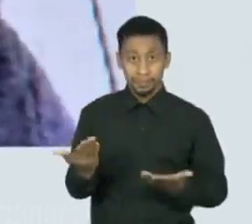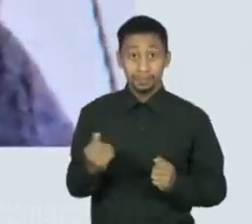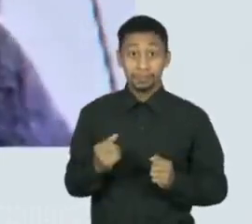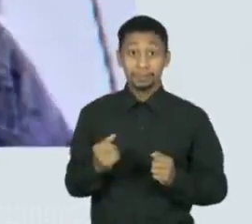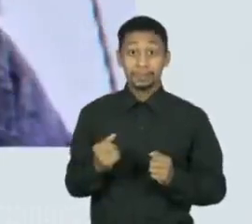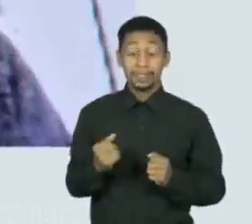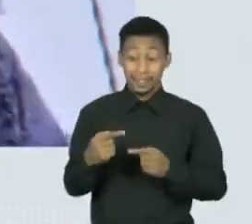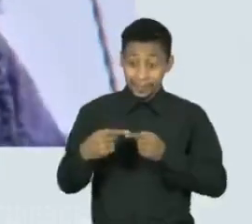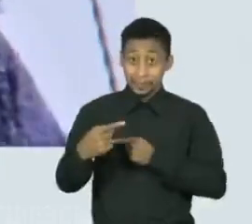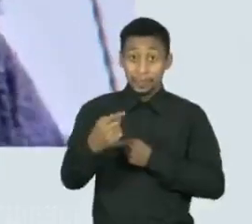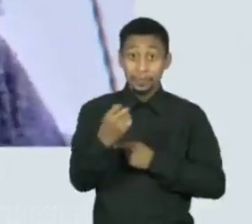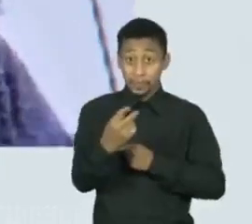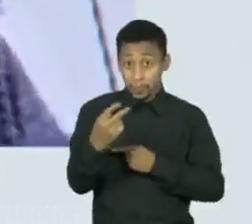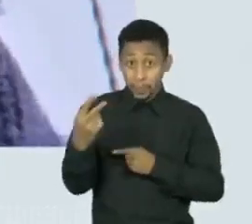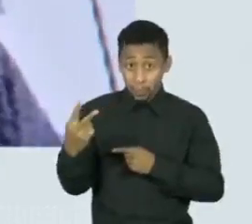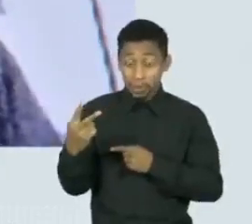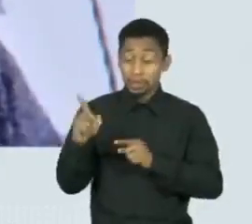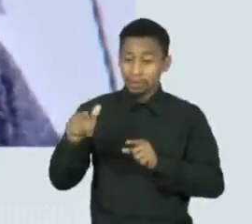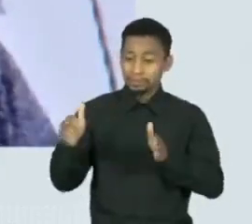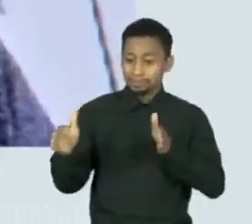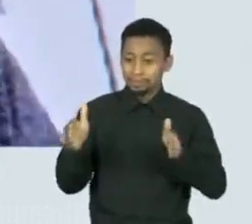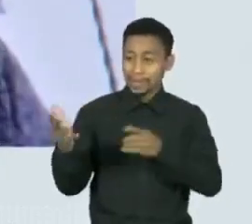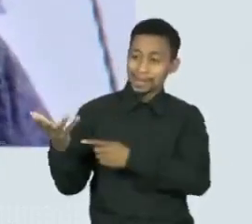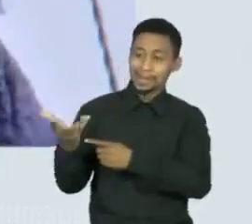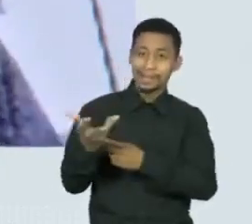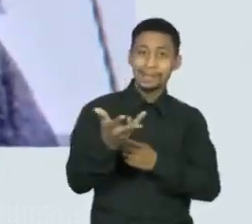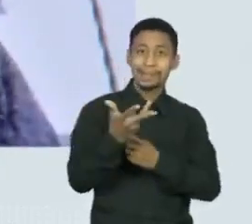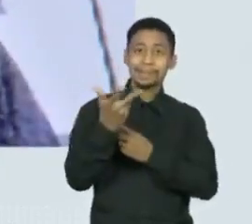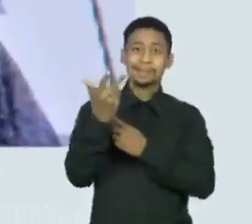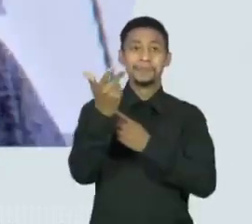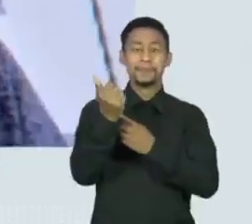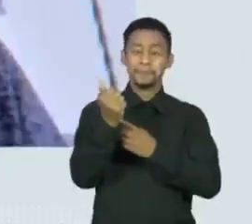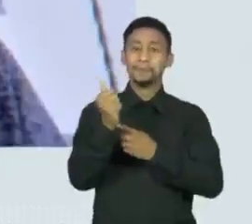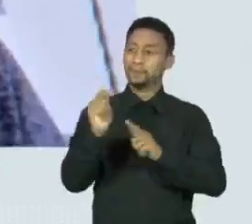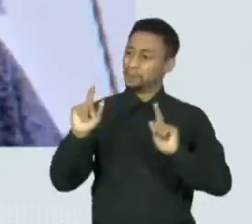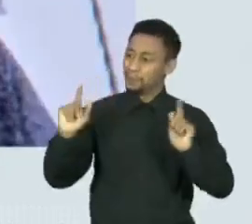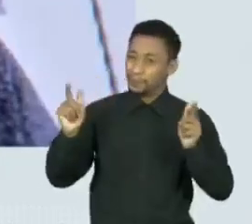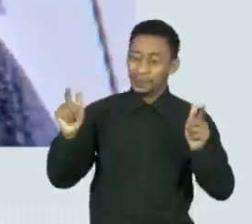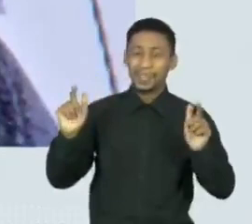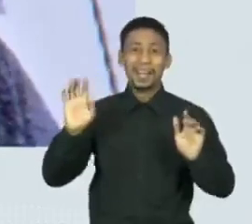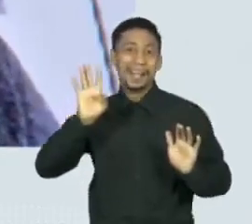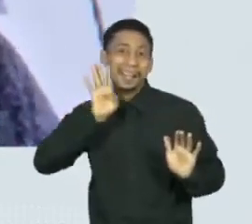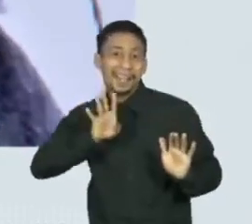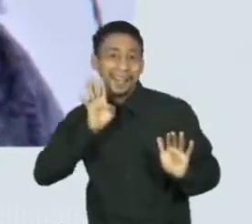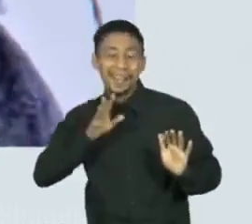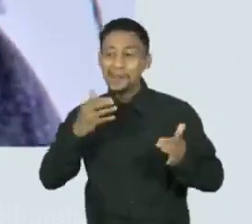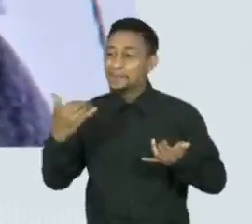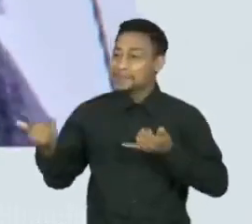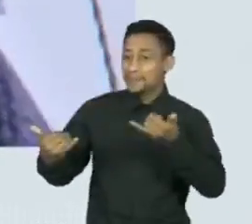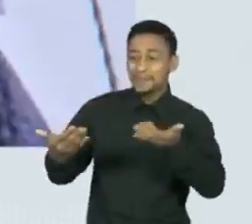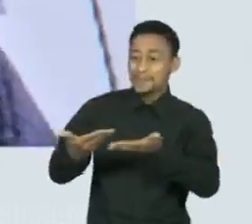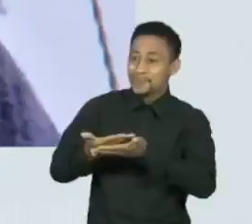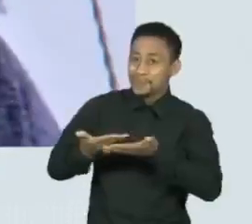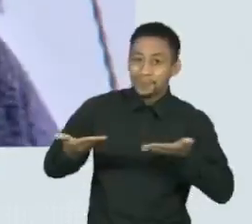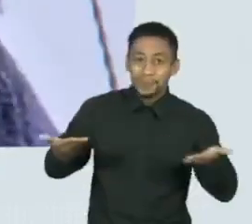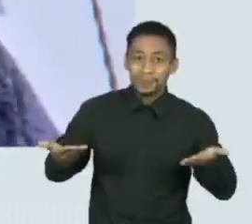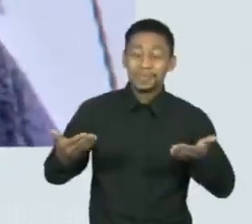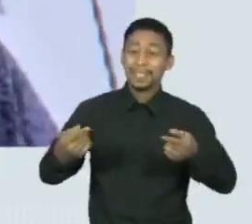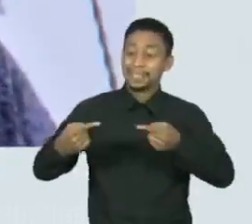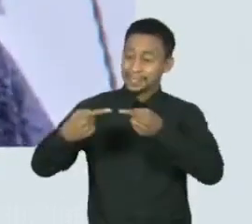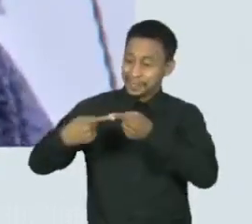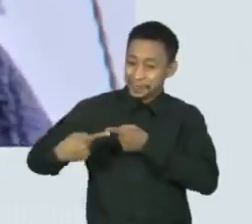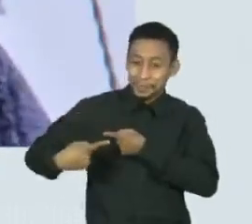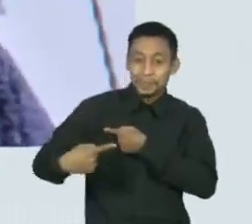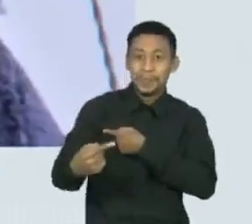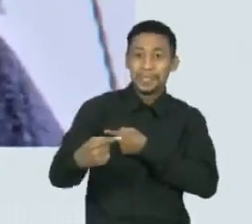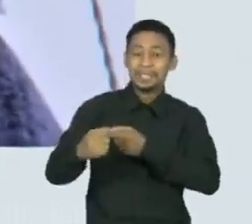muito bom de bravata, ele era um jeito muito divertido. Essa ideia de que a Semana